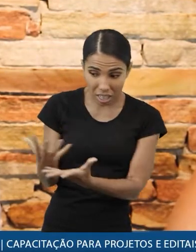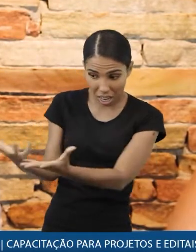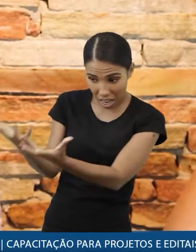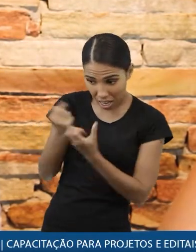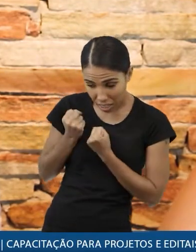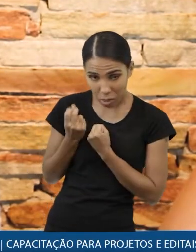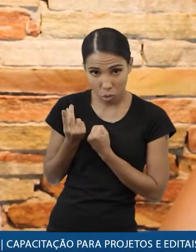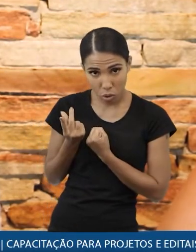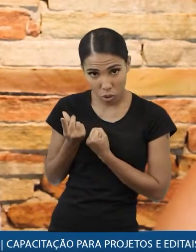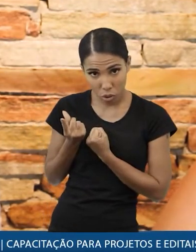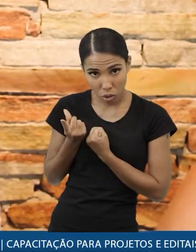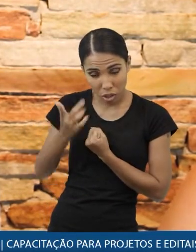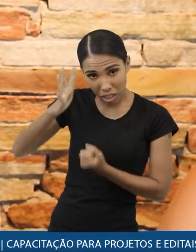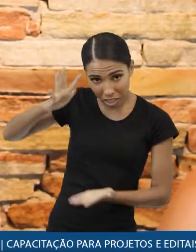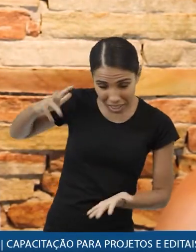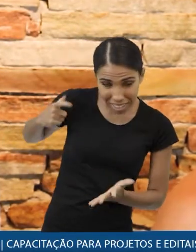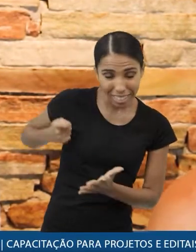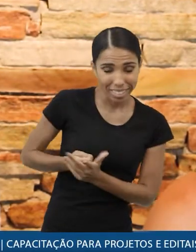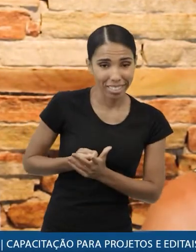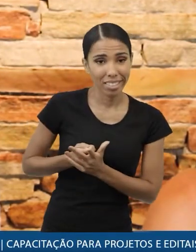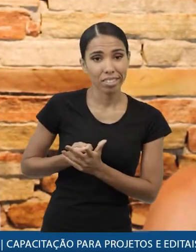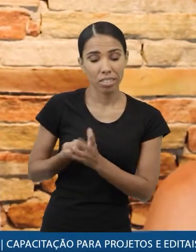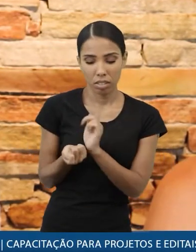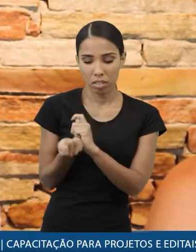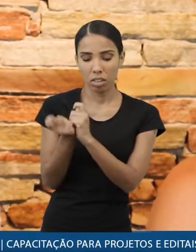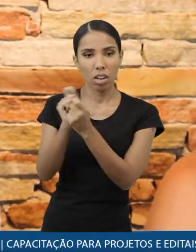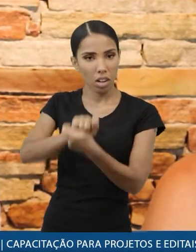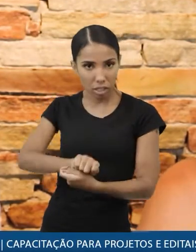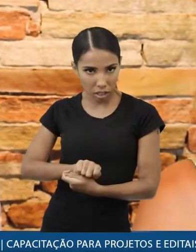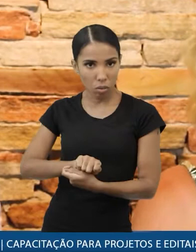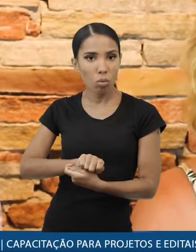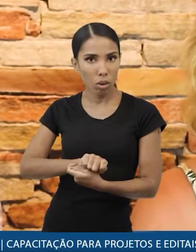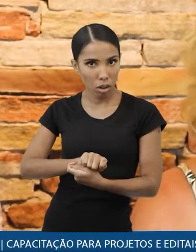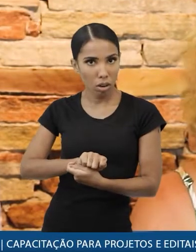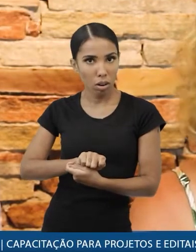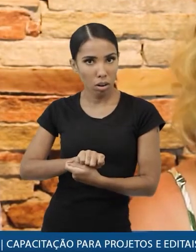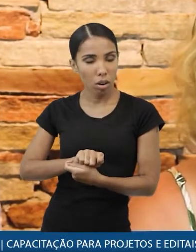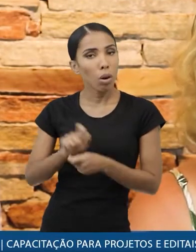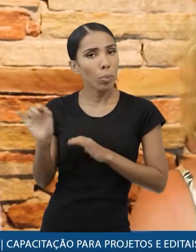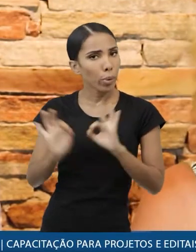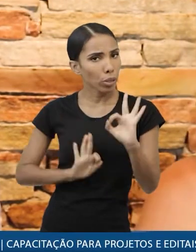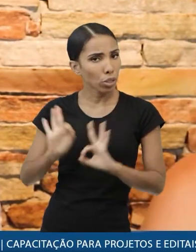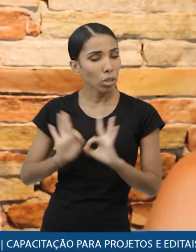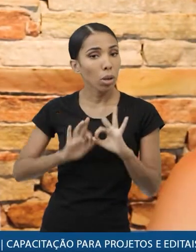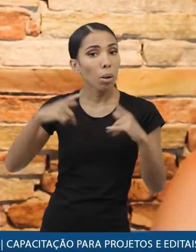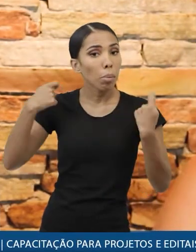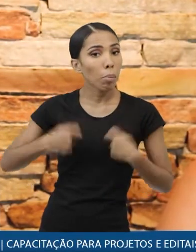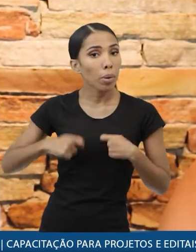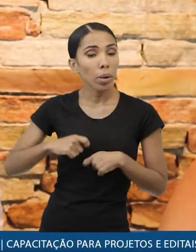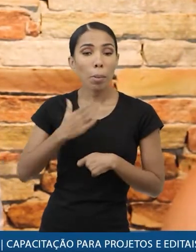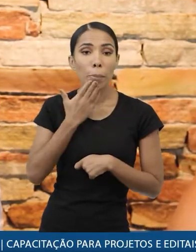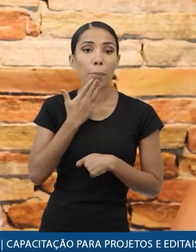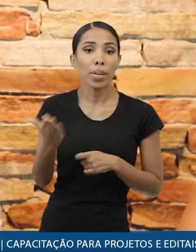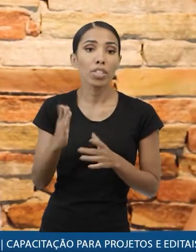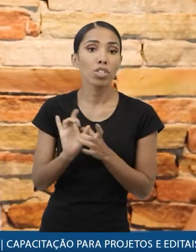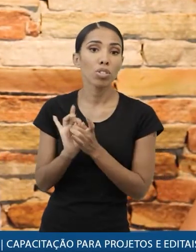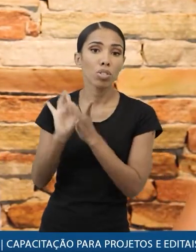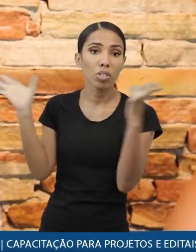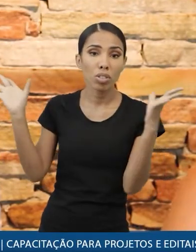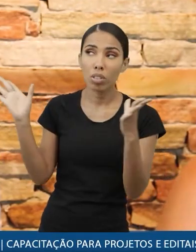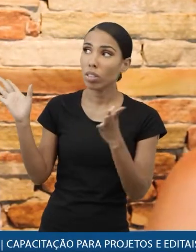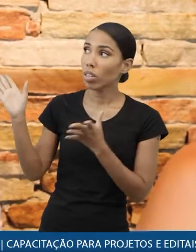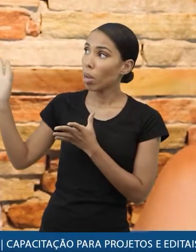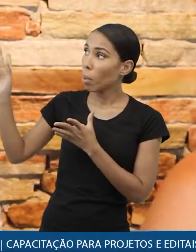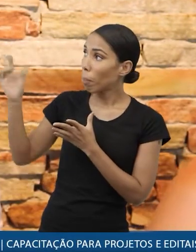receber um recurso e você decidir readequar aquele orçamento aquele projeto você precisa pedir autorização